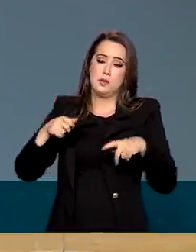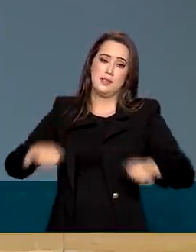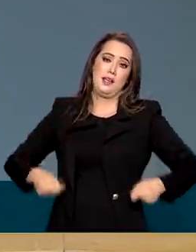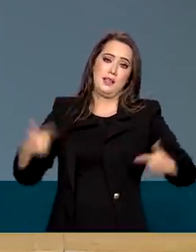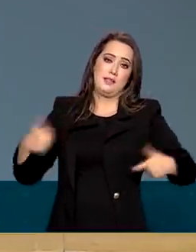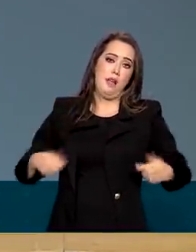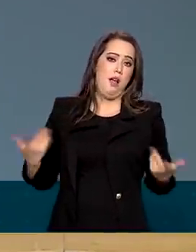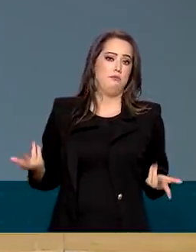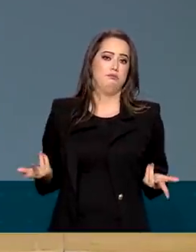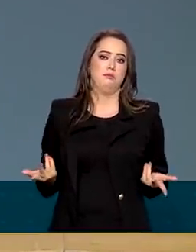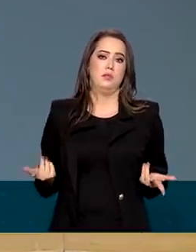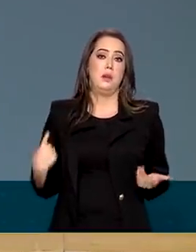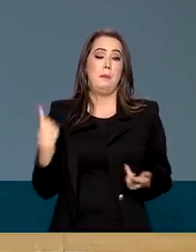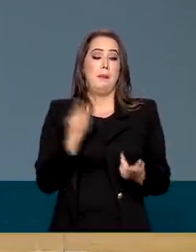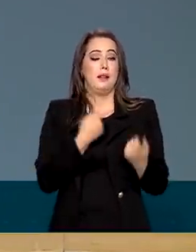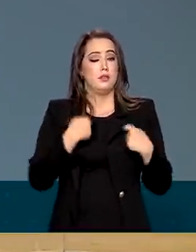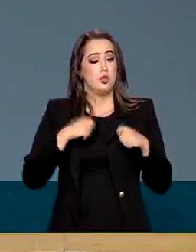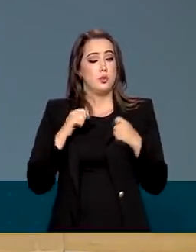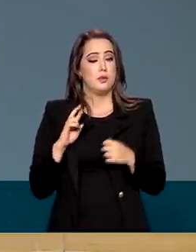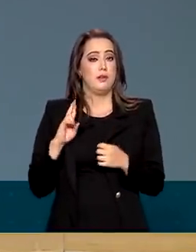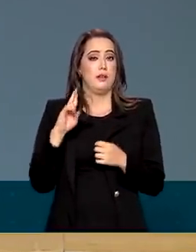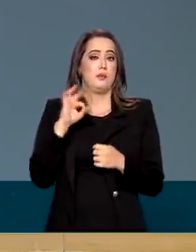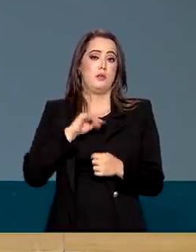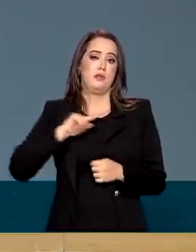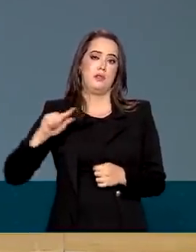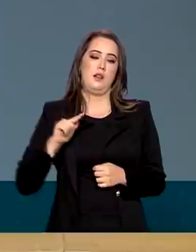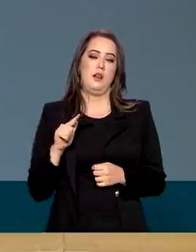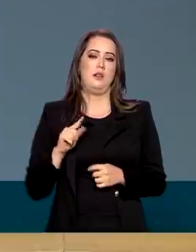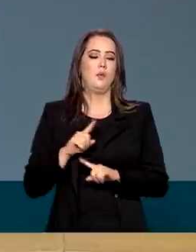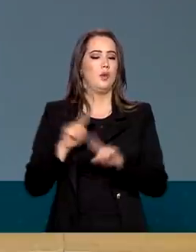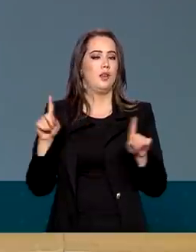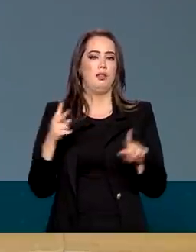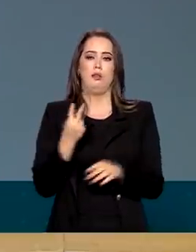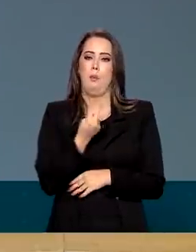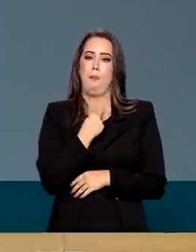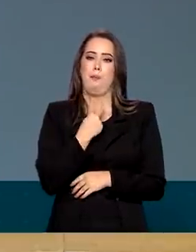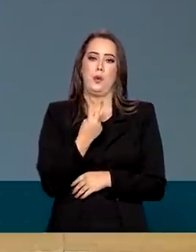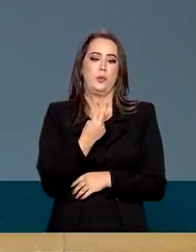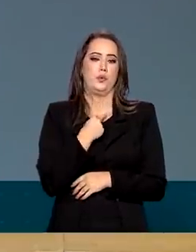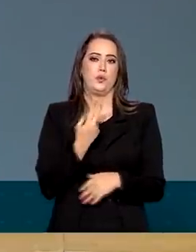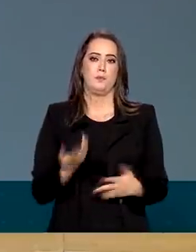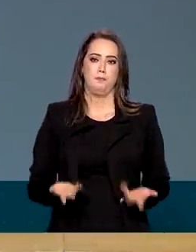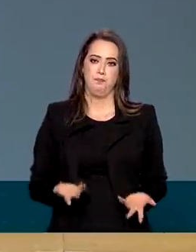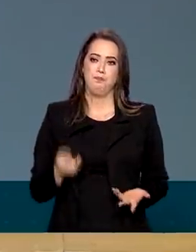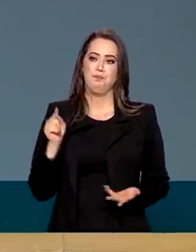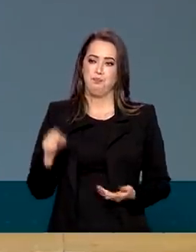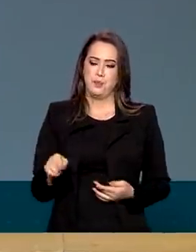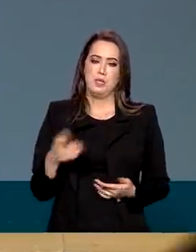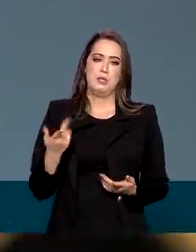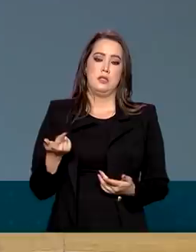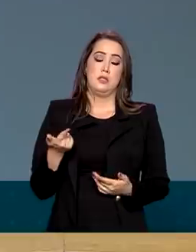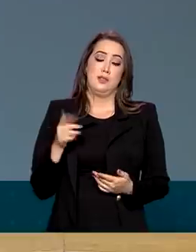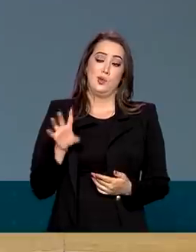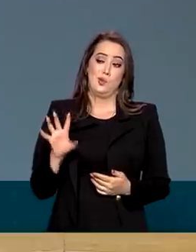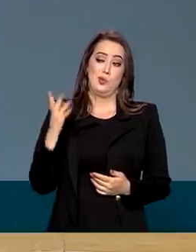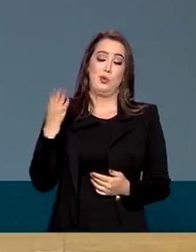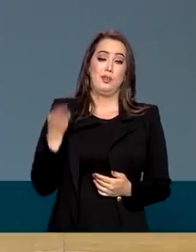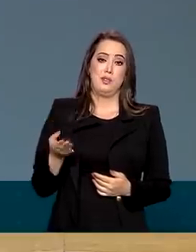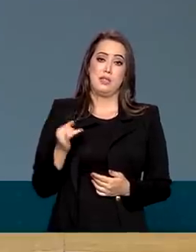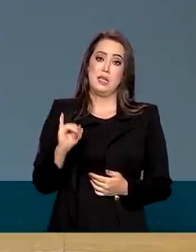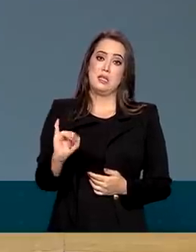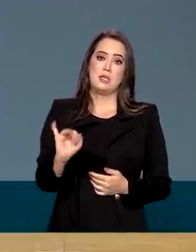nossa função é fazer tudo dentro da responsabilidade fiscal e não deixar isso acontecer, a não ser num episódio